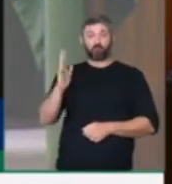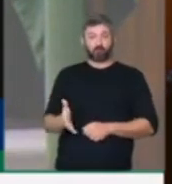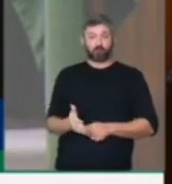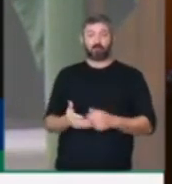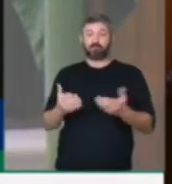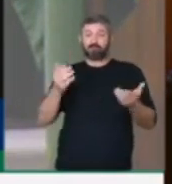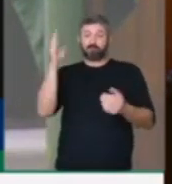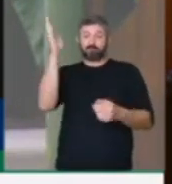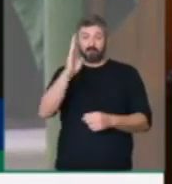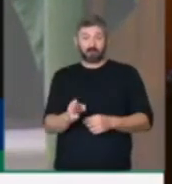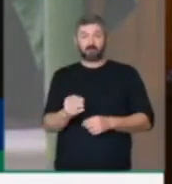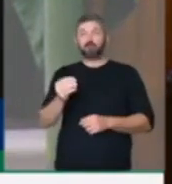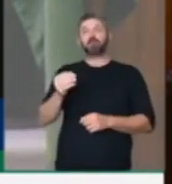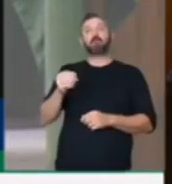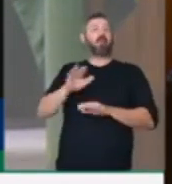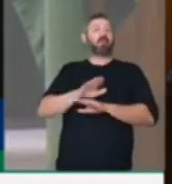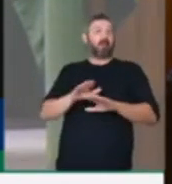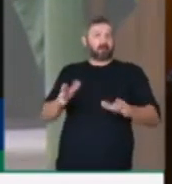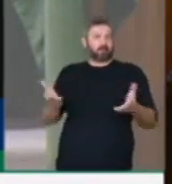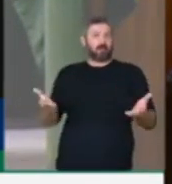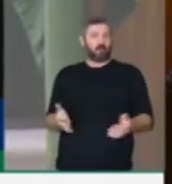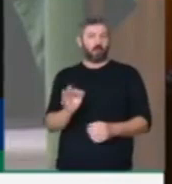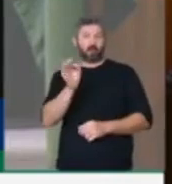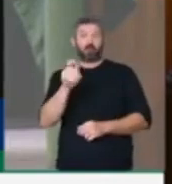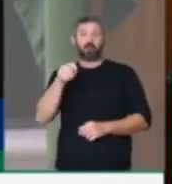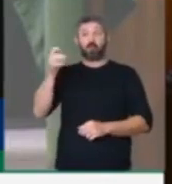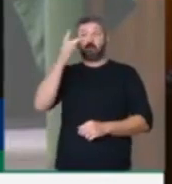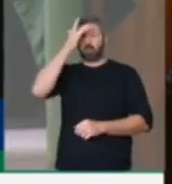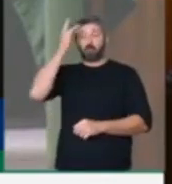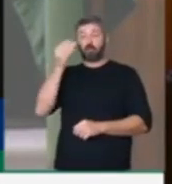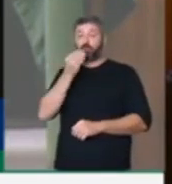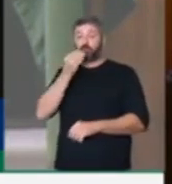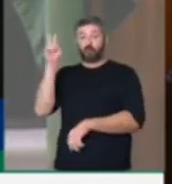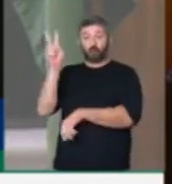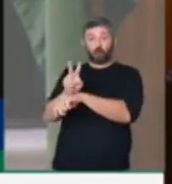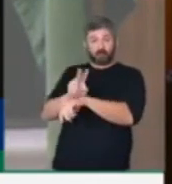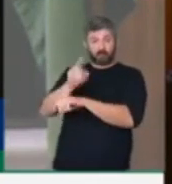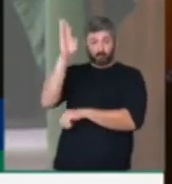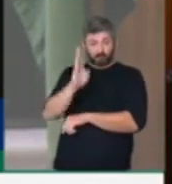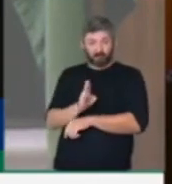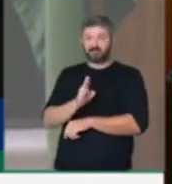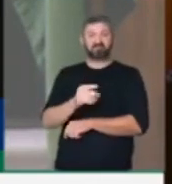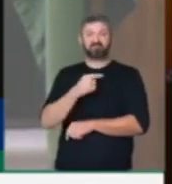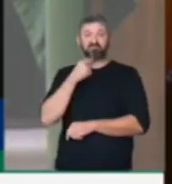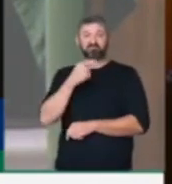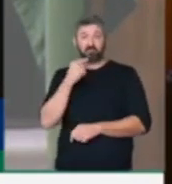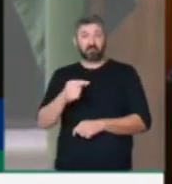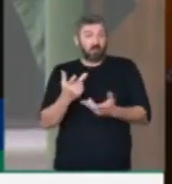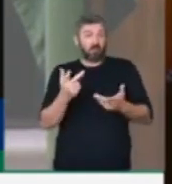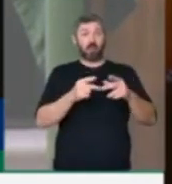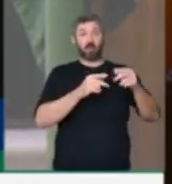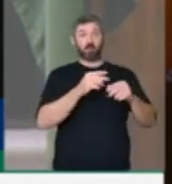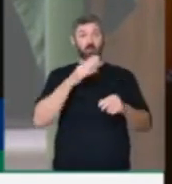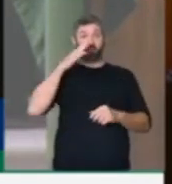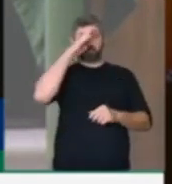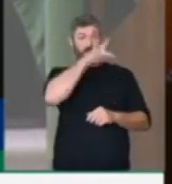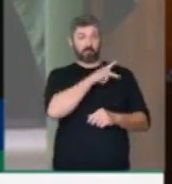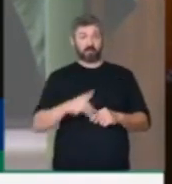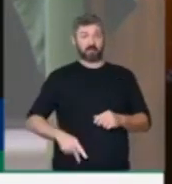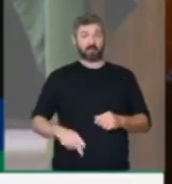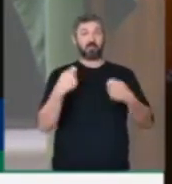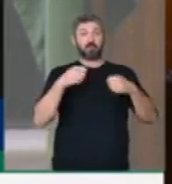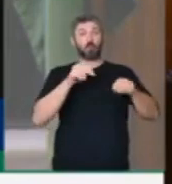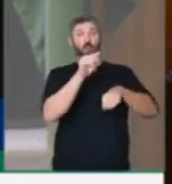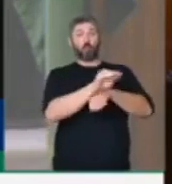Quem devia cuidar do meio ambiente, não cuida. Também puderam. O presidente tinha que cuidar do povo e também não cuida. O Ministério da